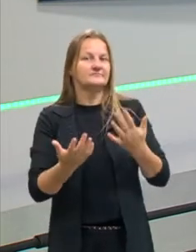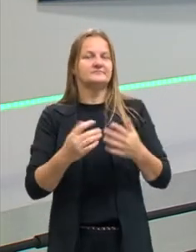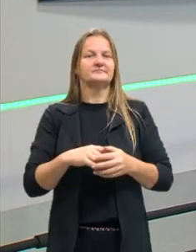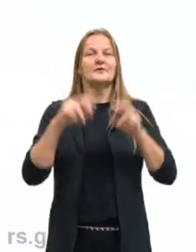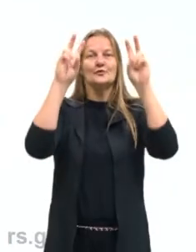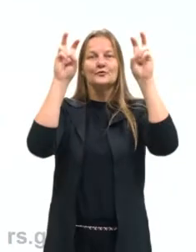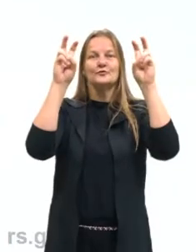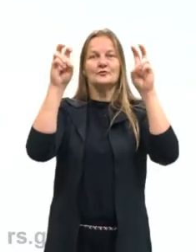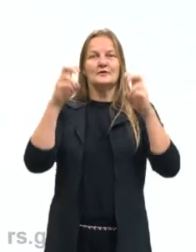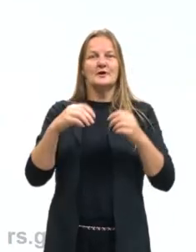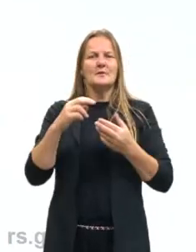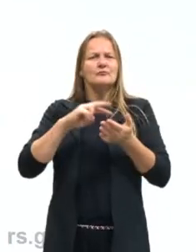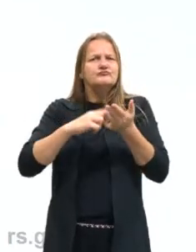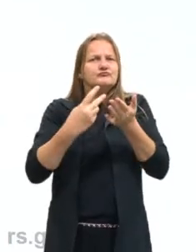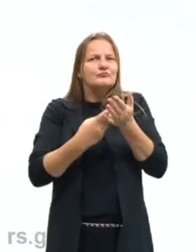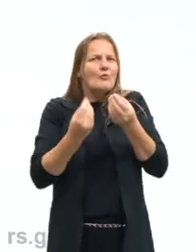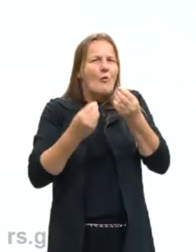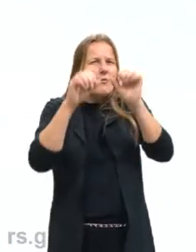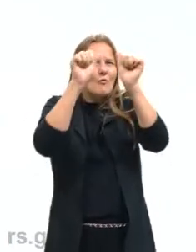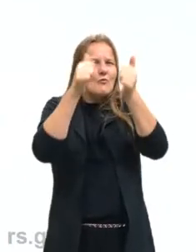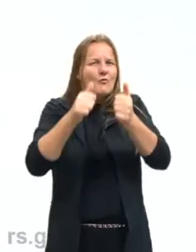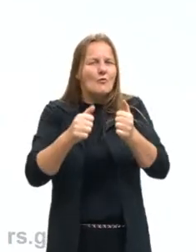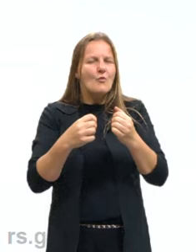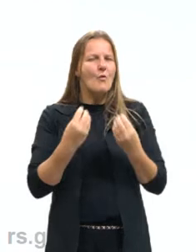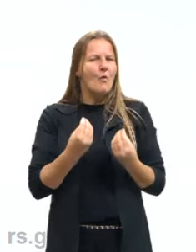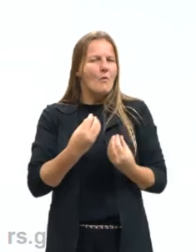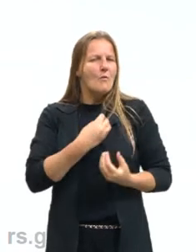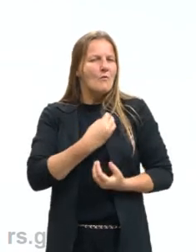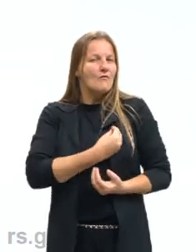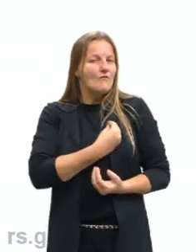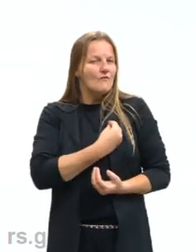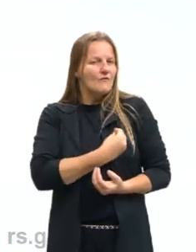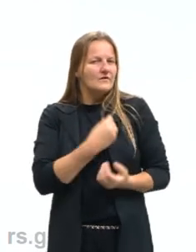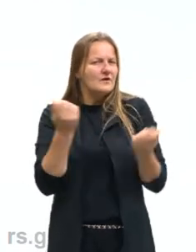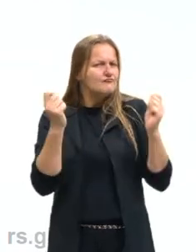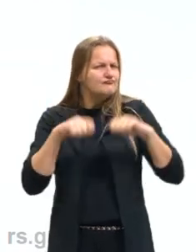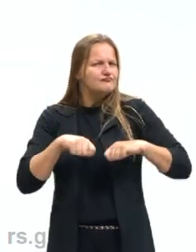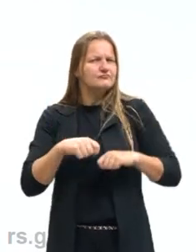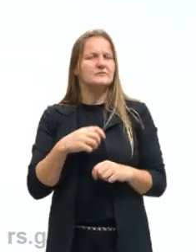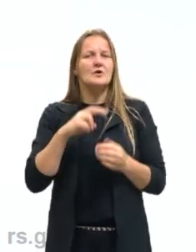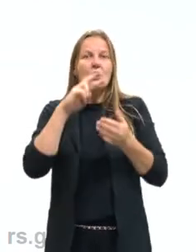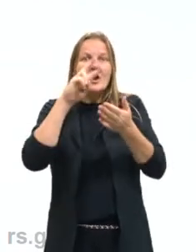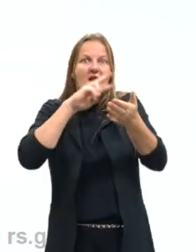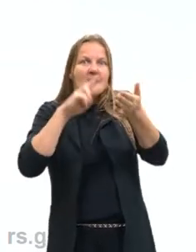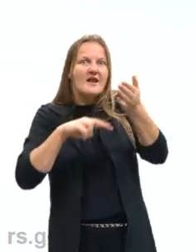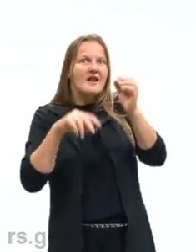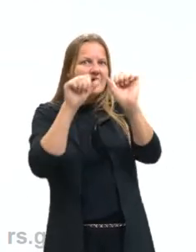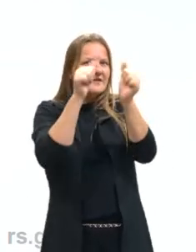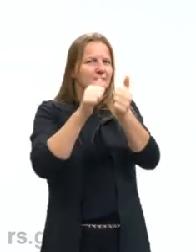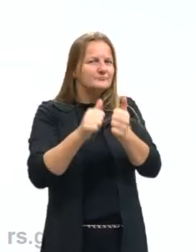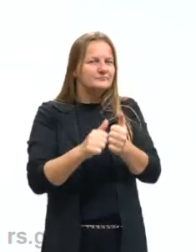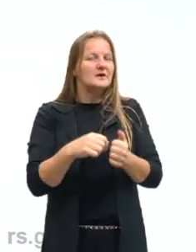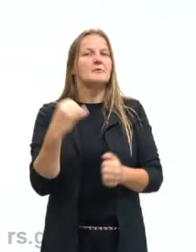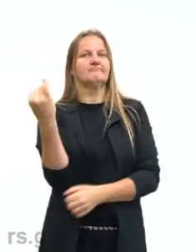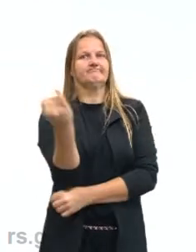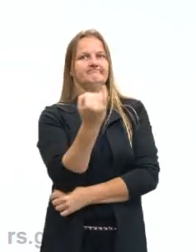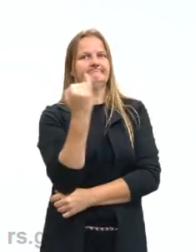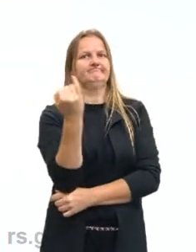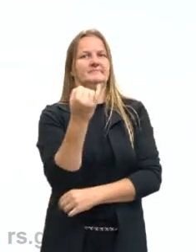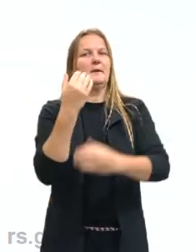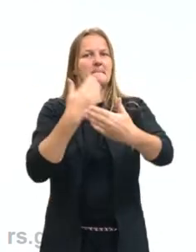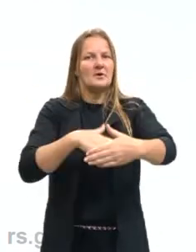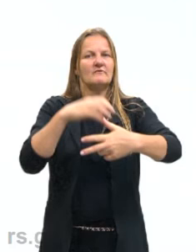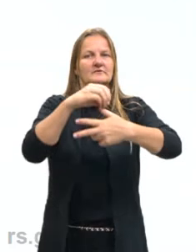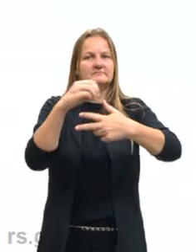tema da interpretação, da condição, da capacidade de ler uma imagem, ele é fundamental para a